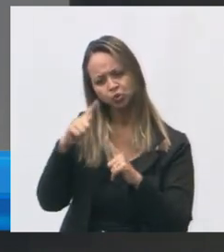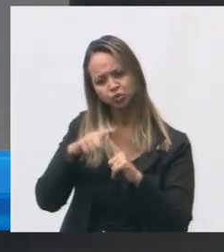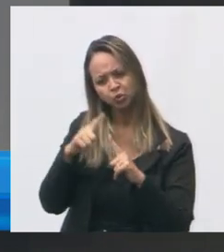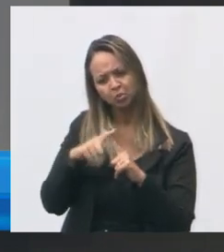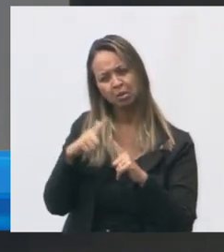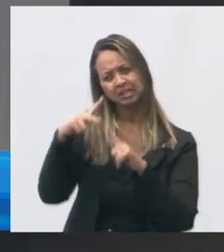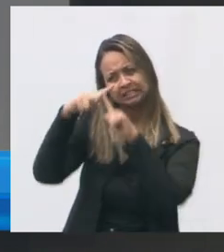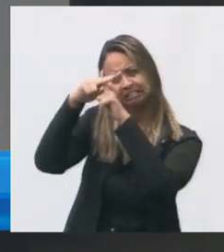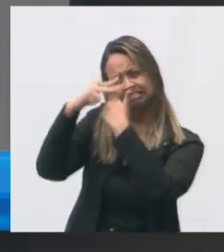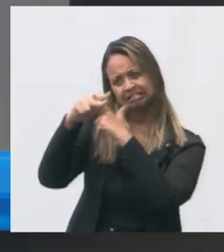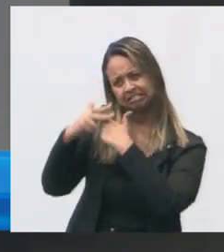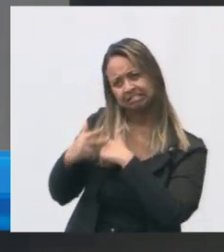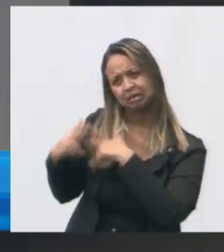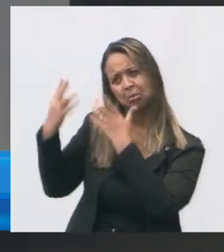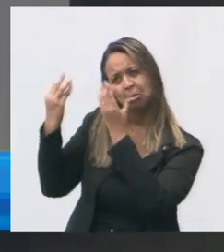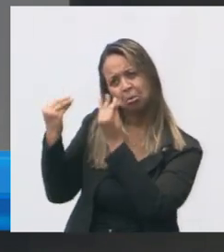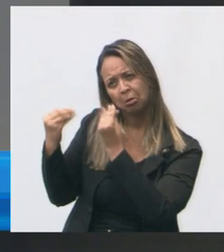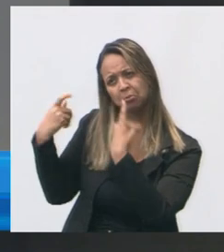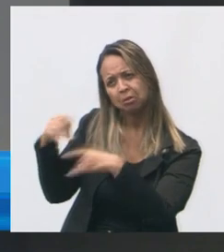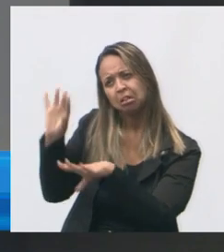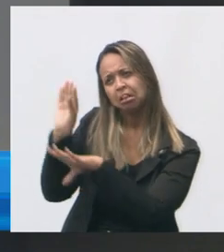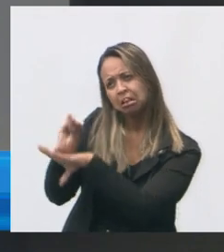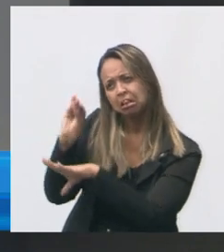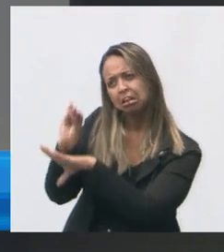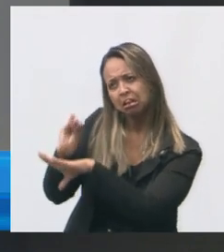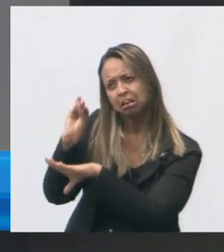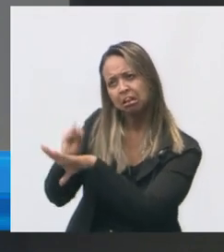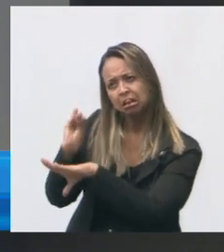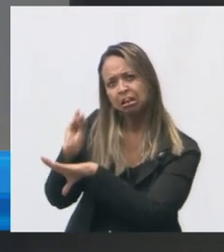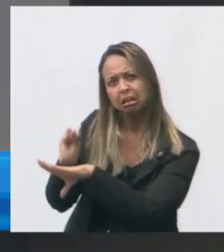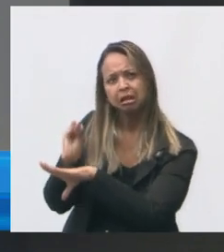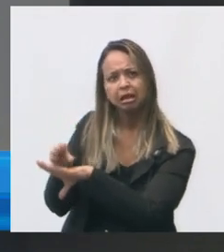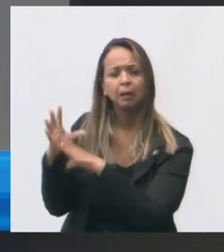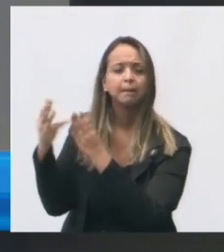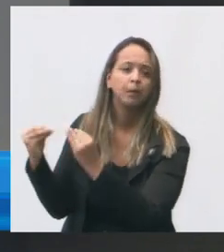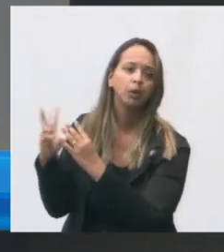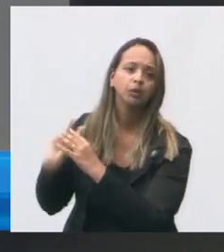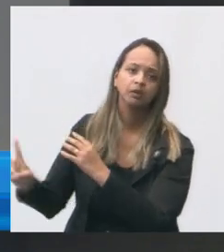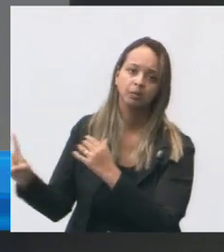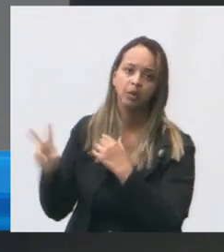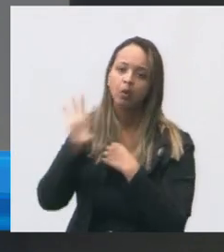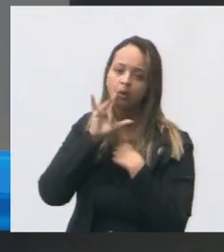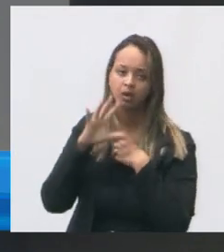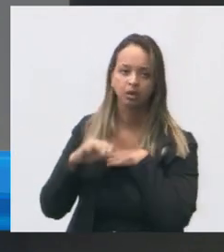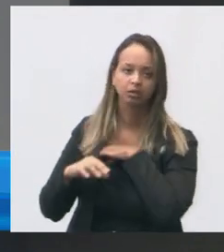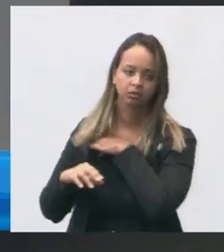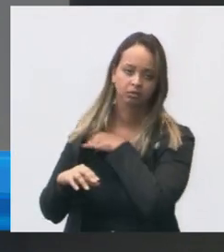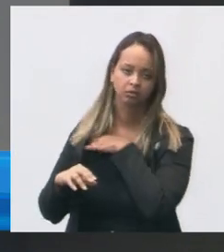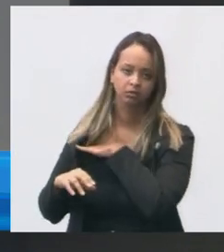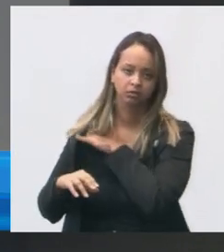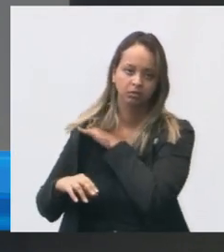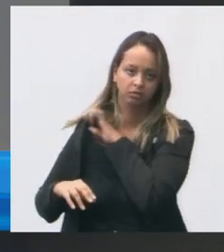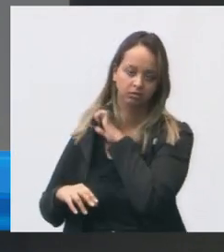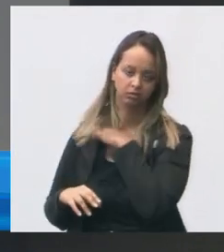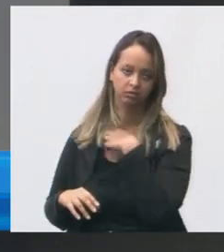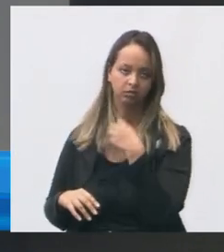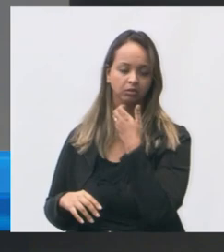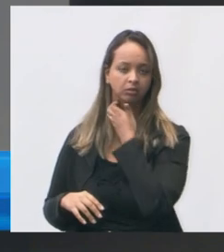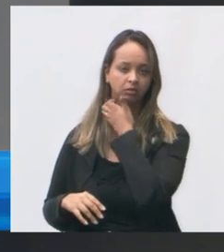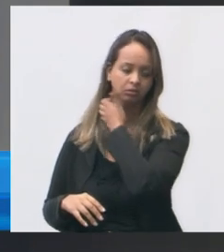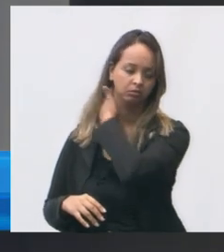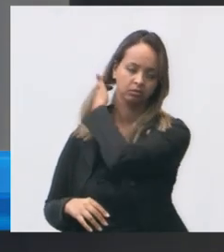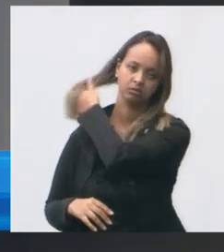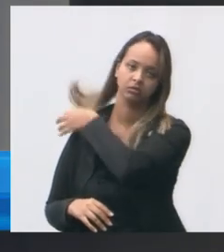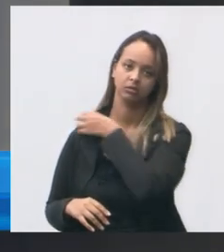manutenção porque aqui eles na época tem que ficar dando manutenção nessa árvore o tempo todo gerando um custo ali para a unidade